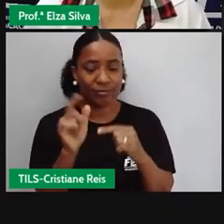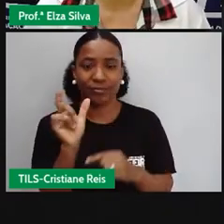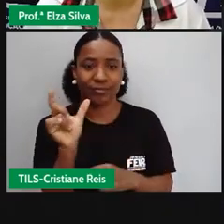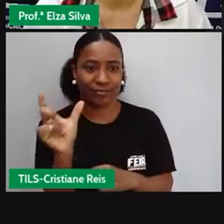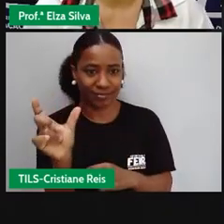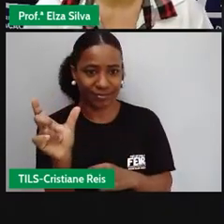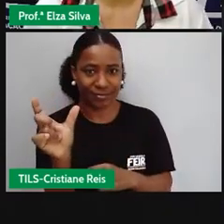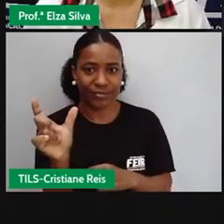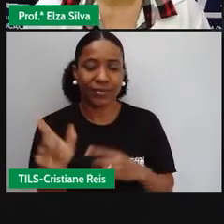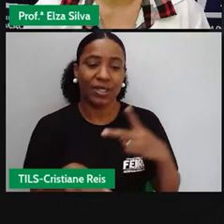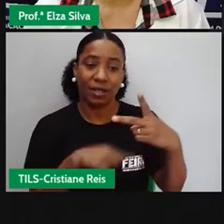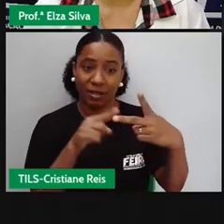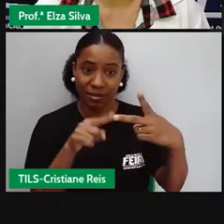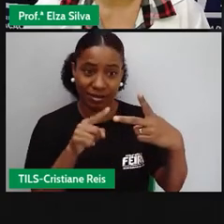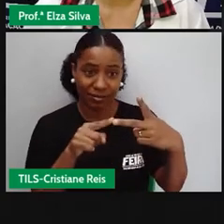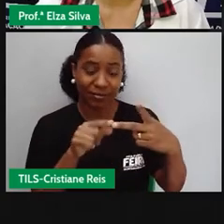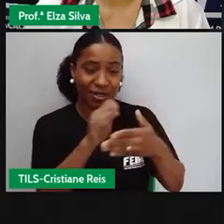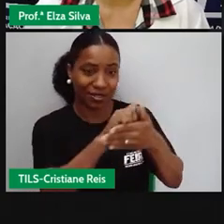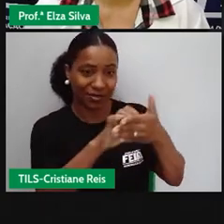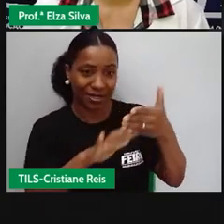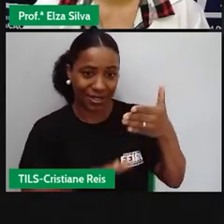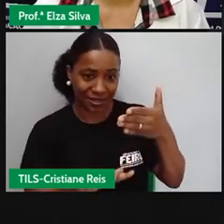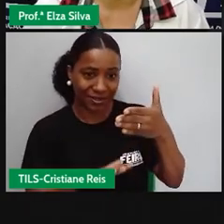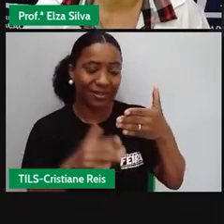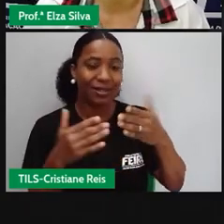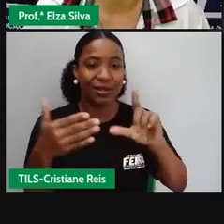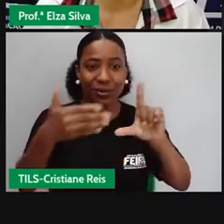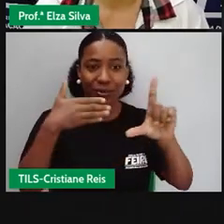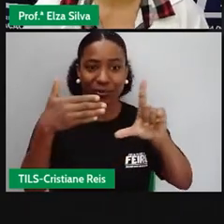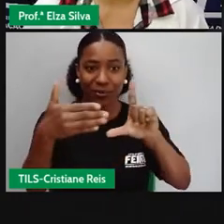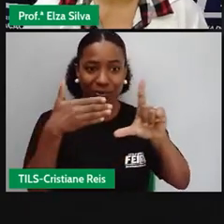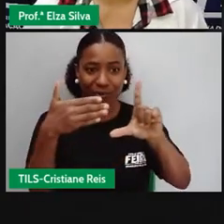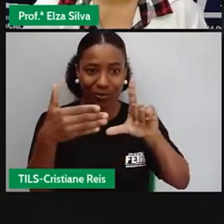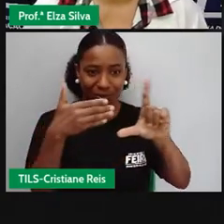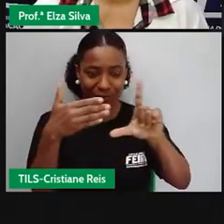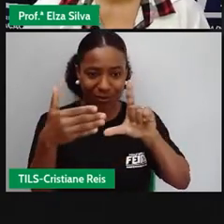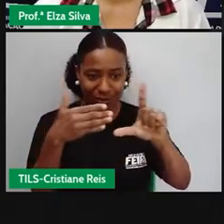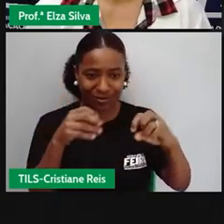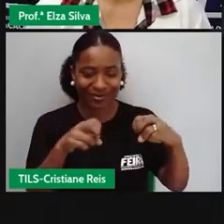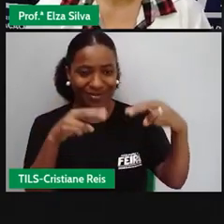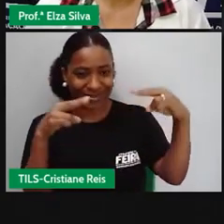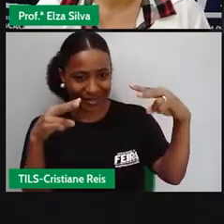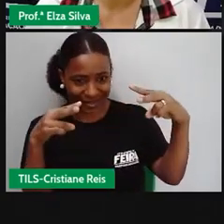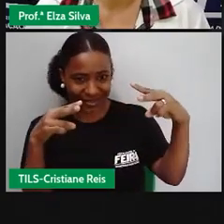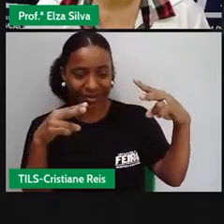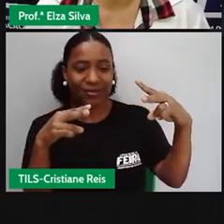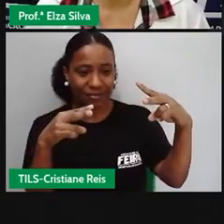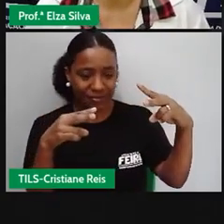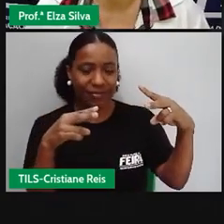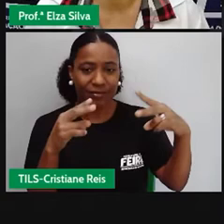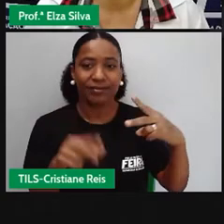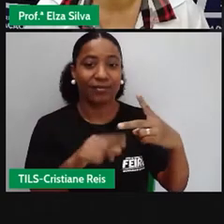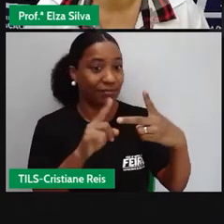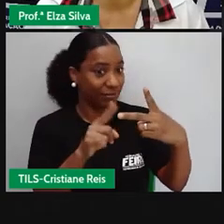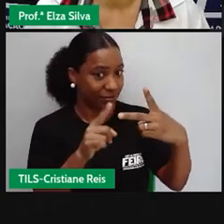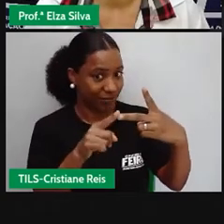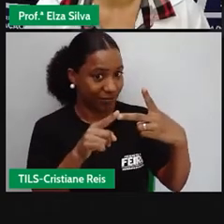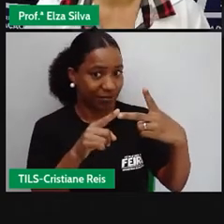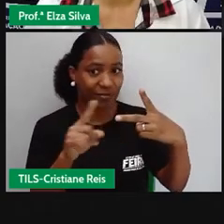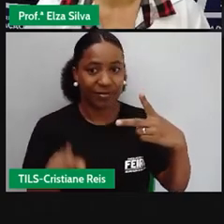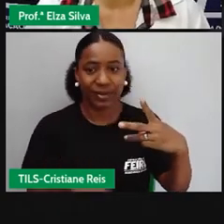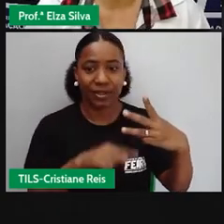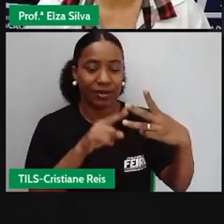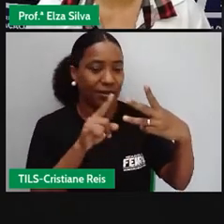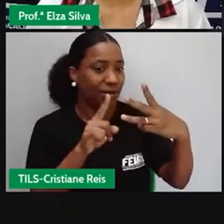a aula, class é presenciais, atividade de classe. E aquelas dúvidas que surgem